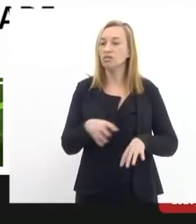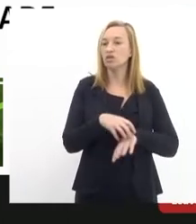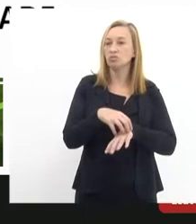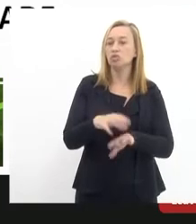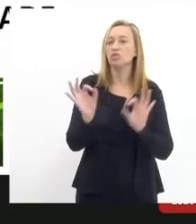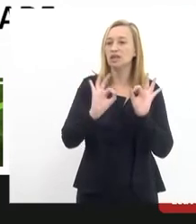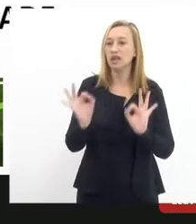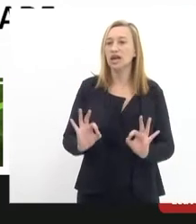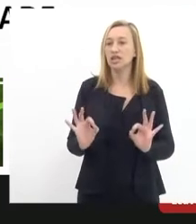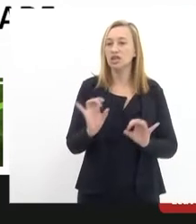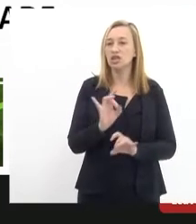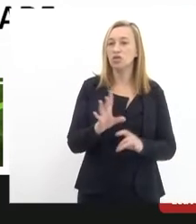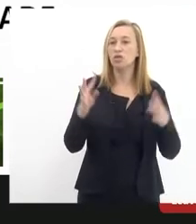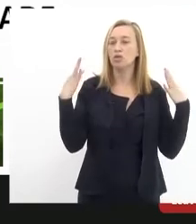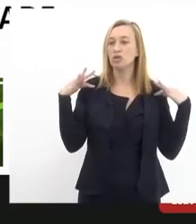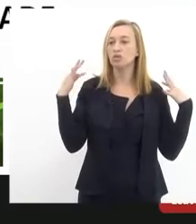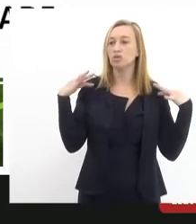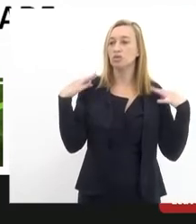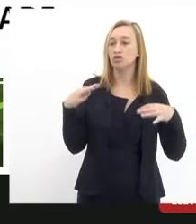bideloturístico. Vamos adiante.